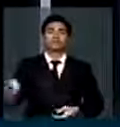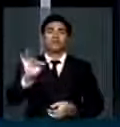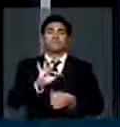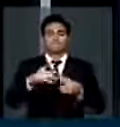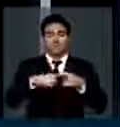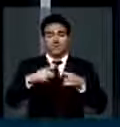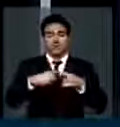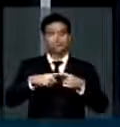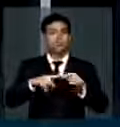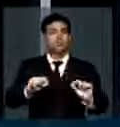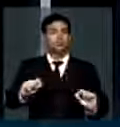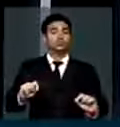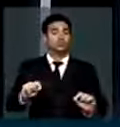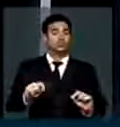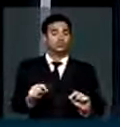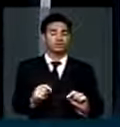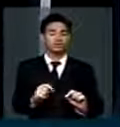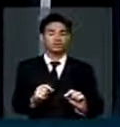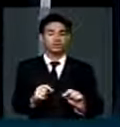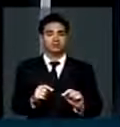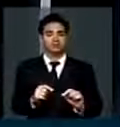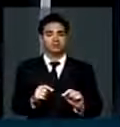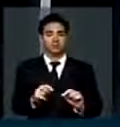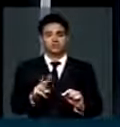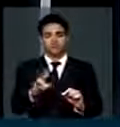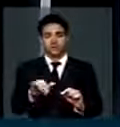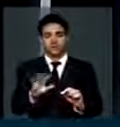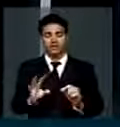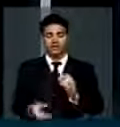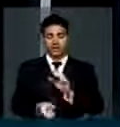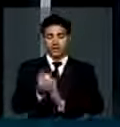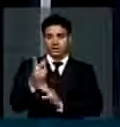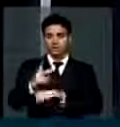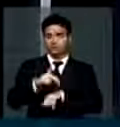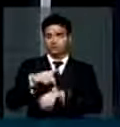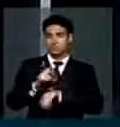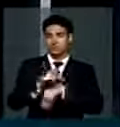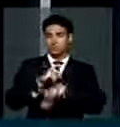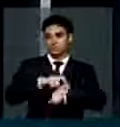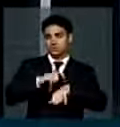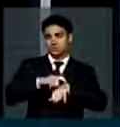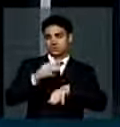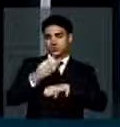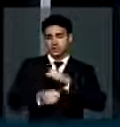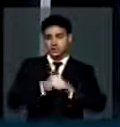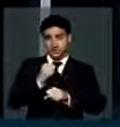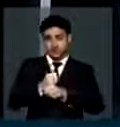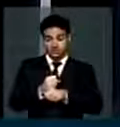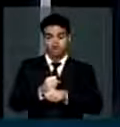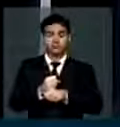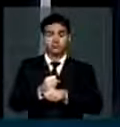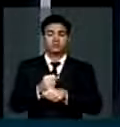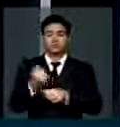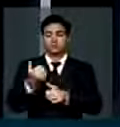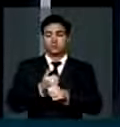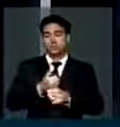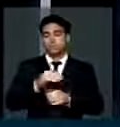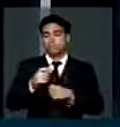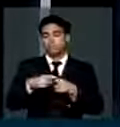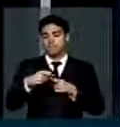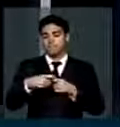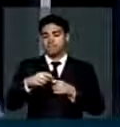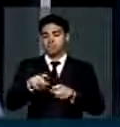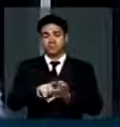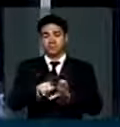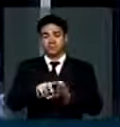que seria instalado no país, no prazo de três anos, a carreira médica e o veto também